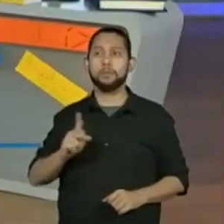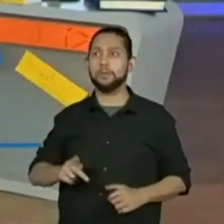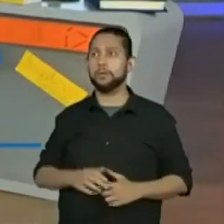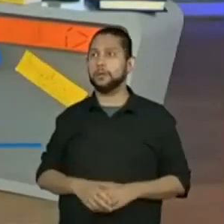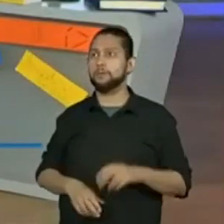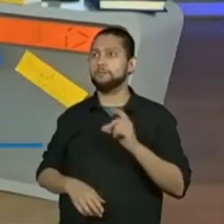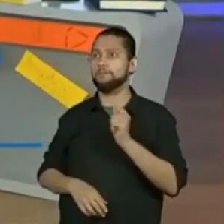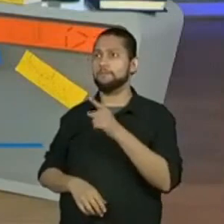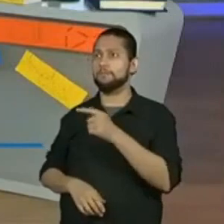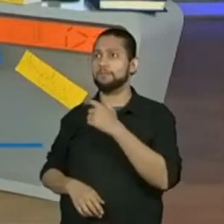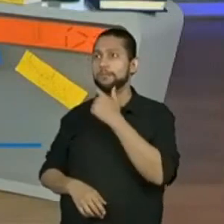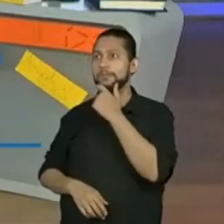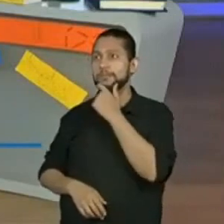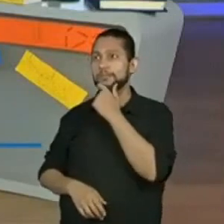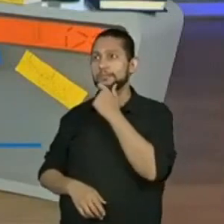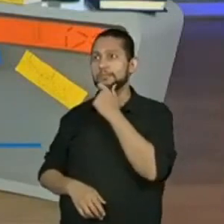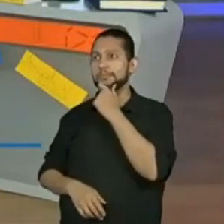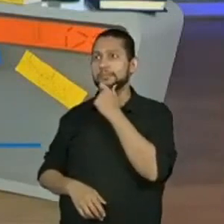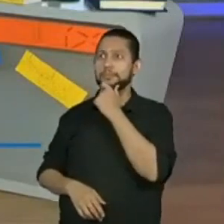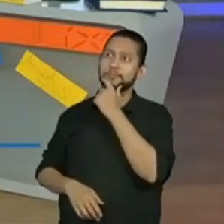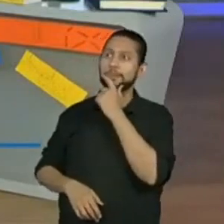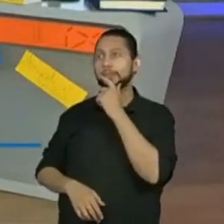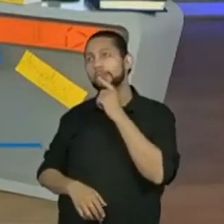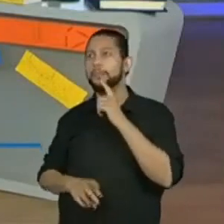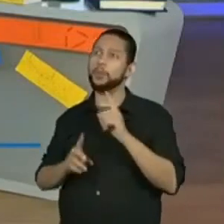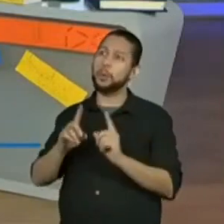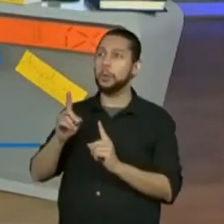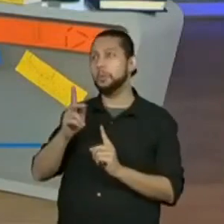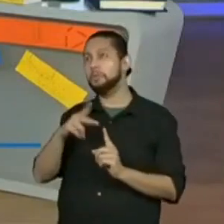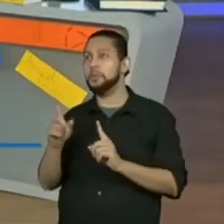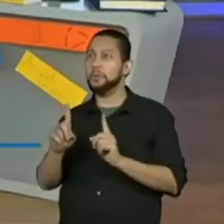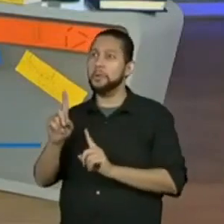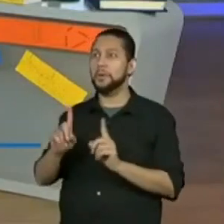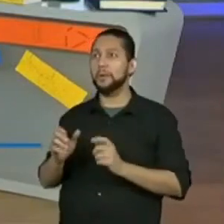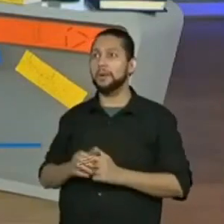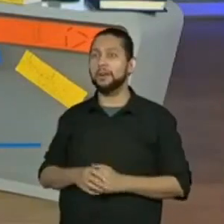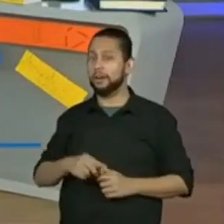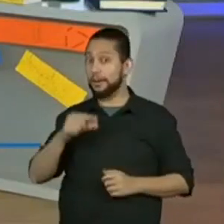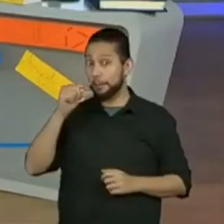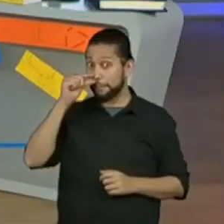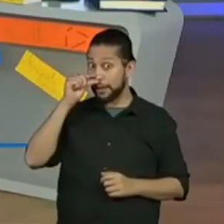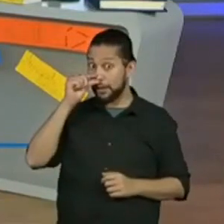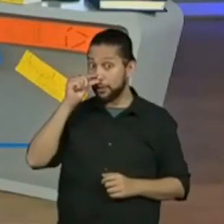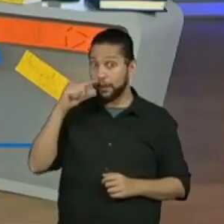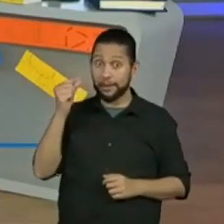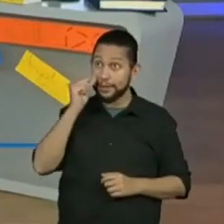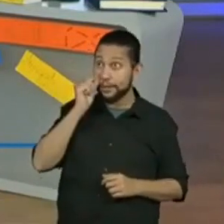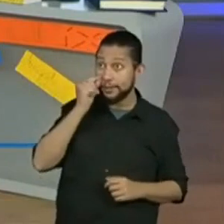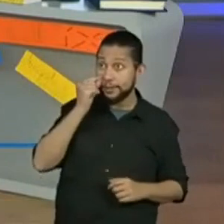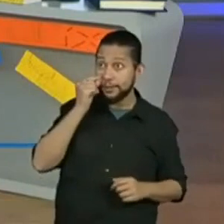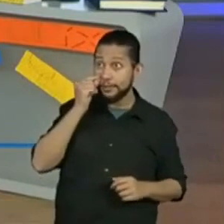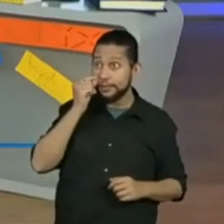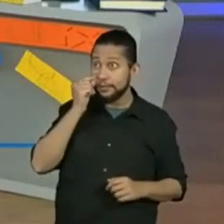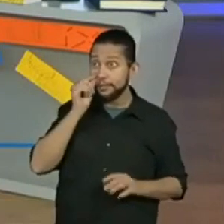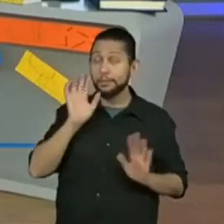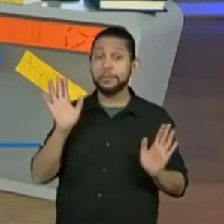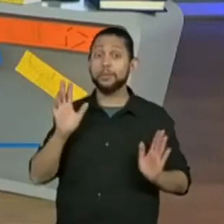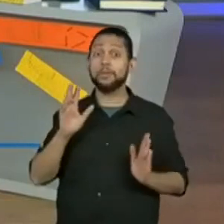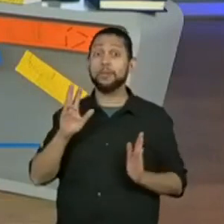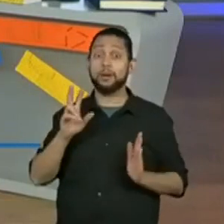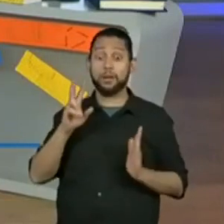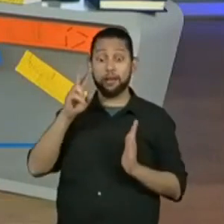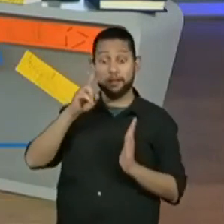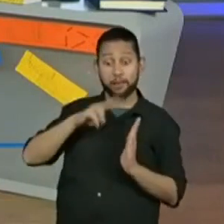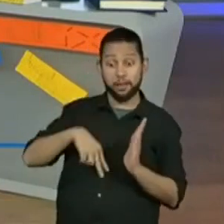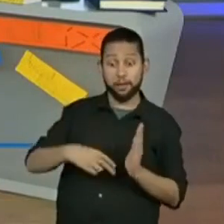já está assim, já está na dúvida entre professores. Professora Ana Paula, professora Aline, mas eu digo leitura de